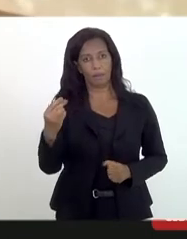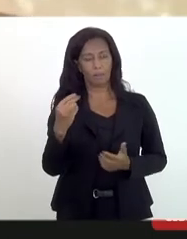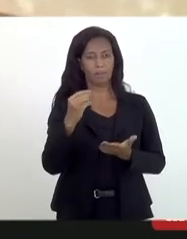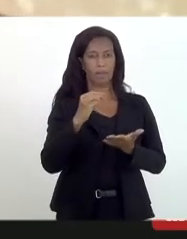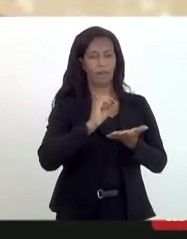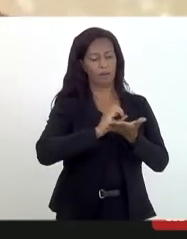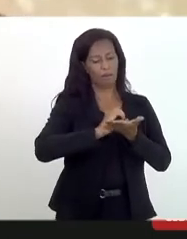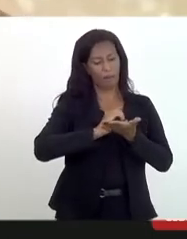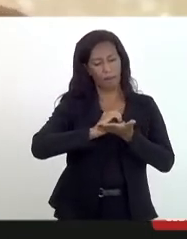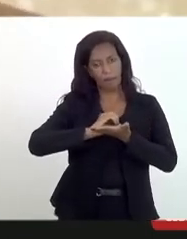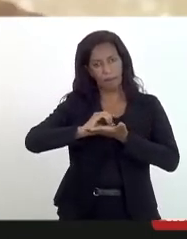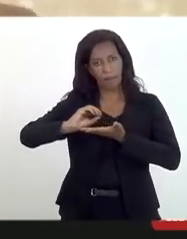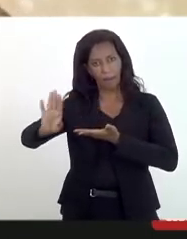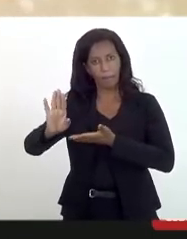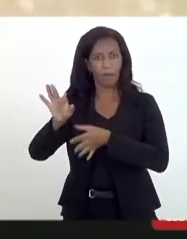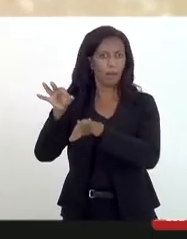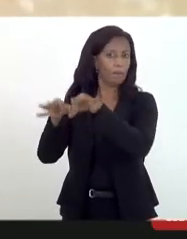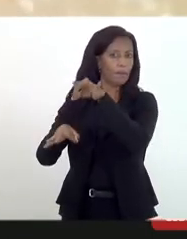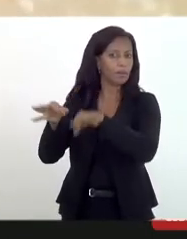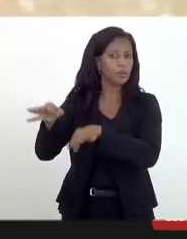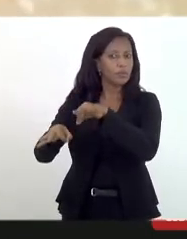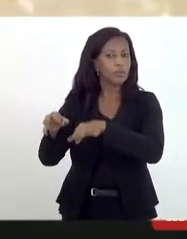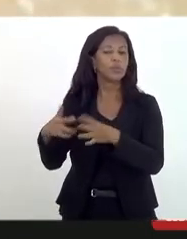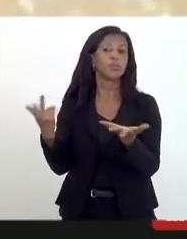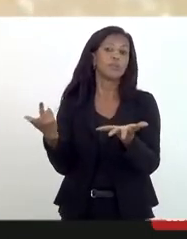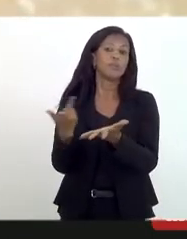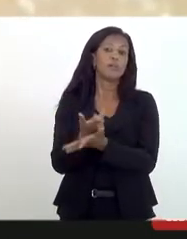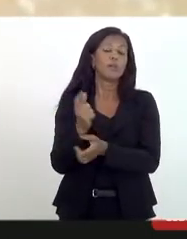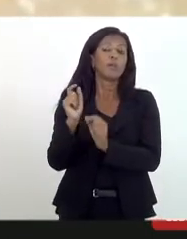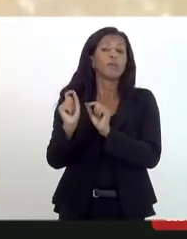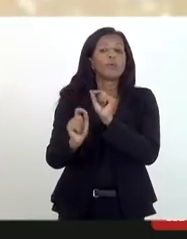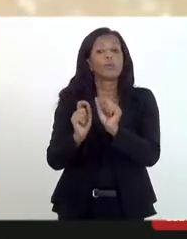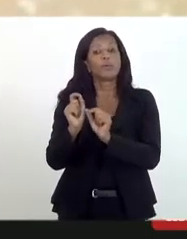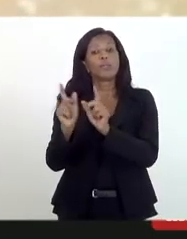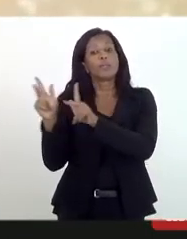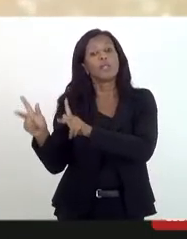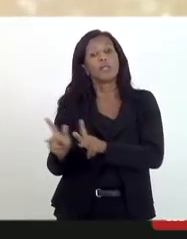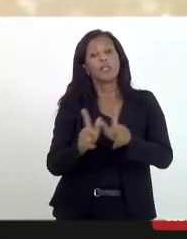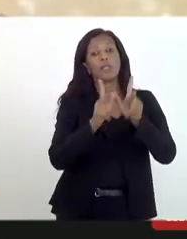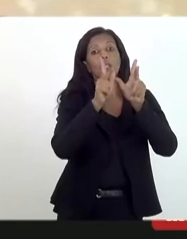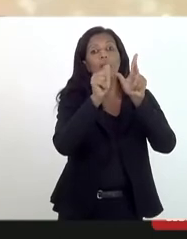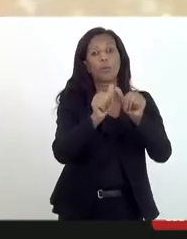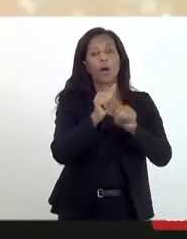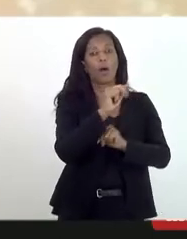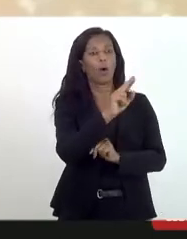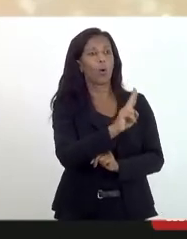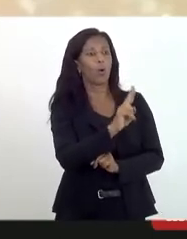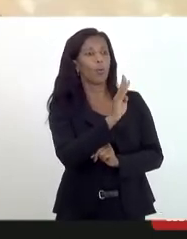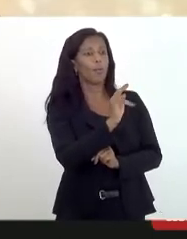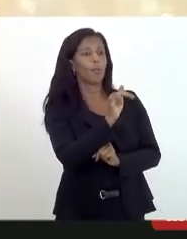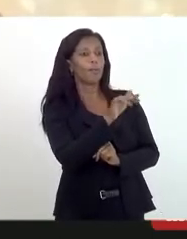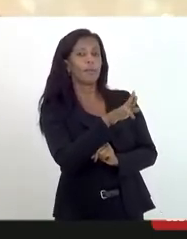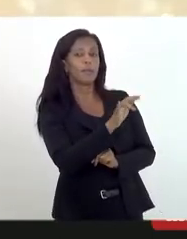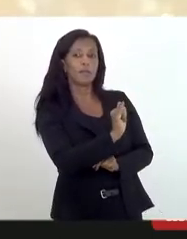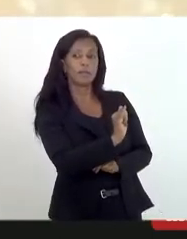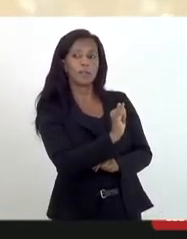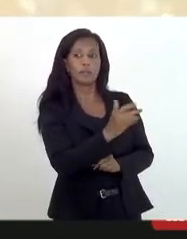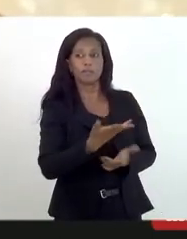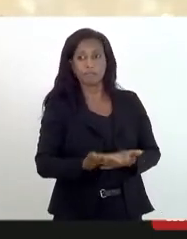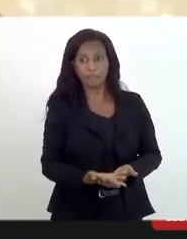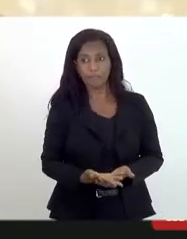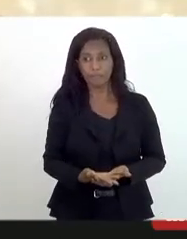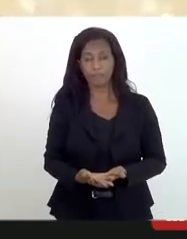justiça, e aí vai acontecer, provavelmente, o aconteceu com o Subirani, que chegou a ser condenado,